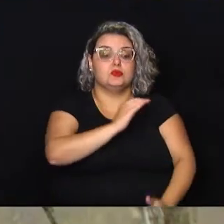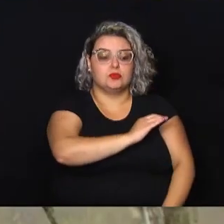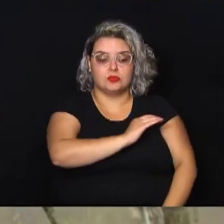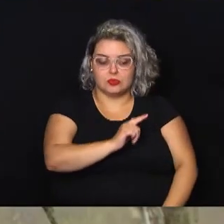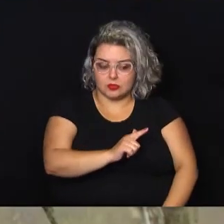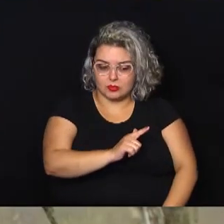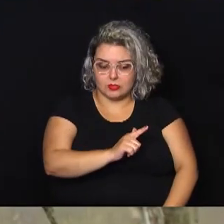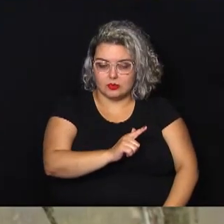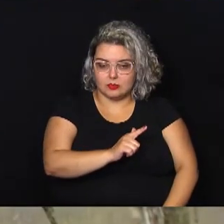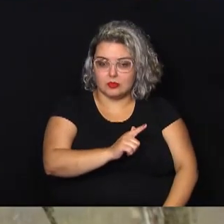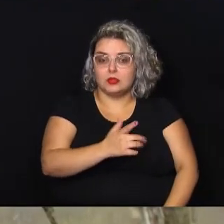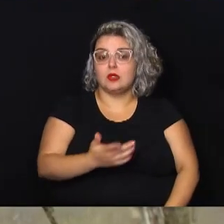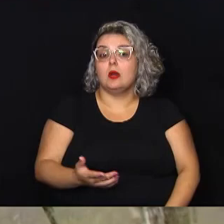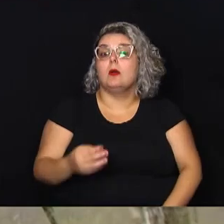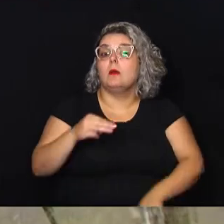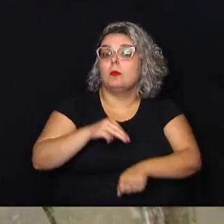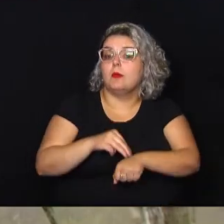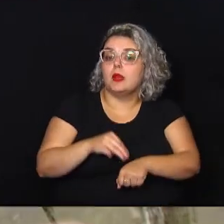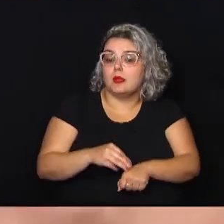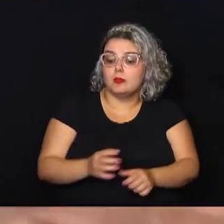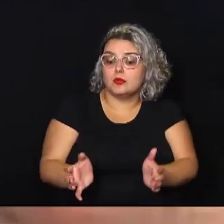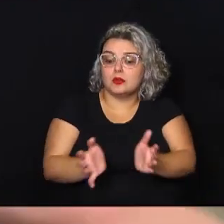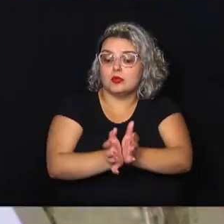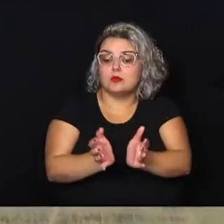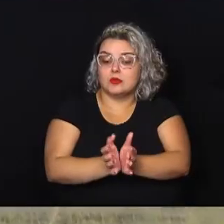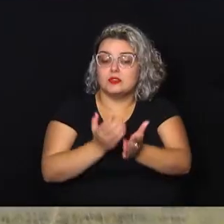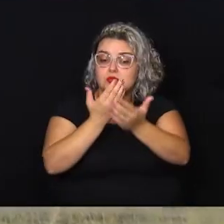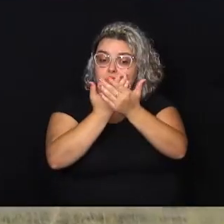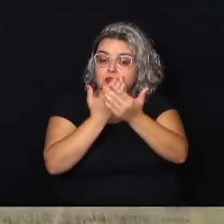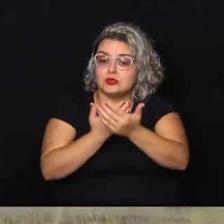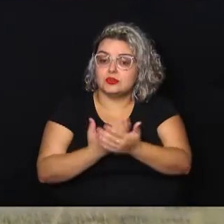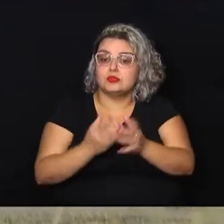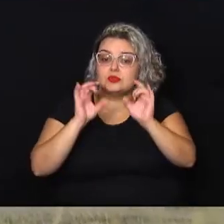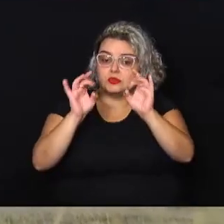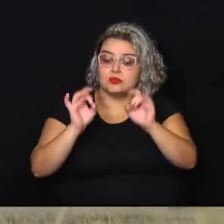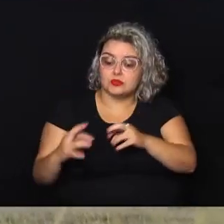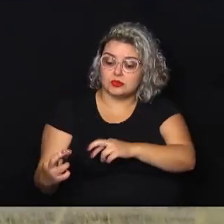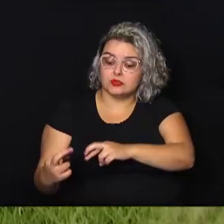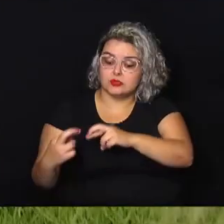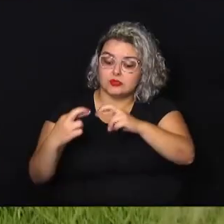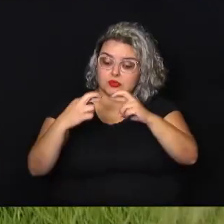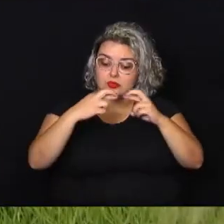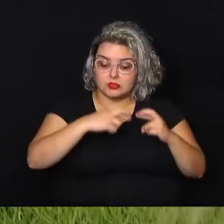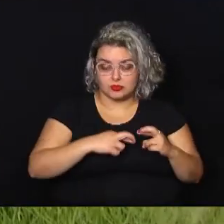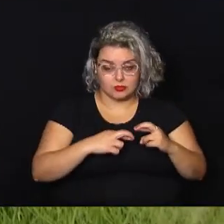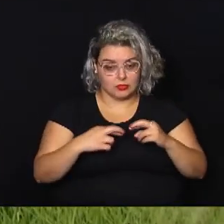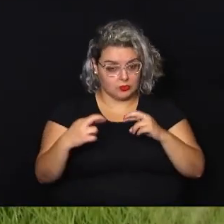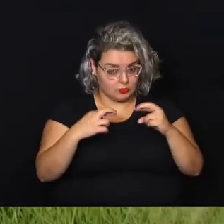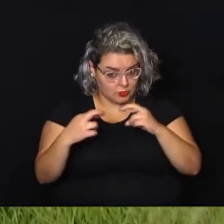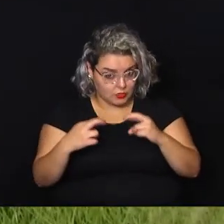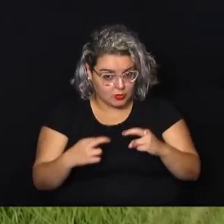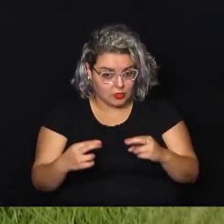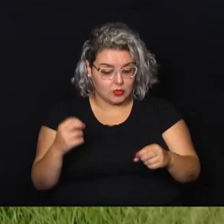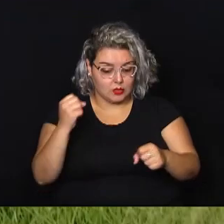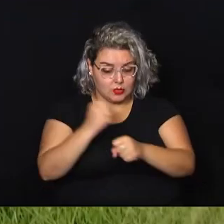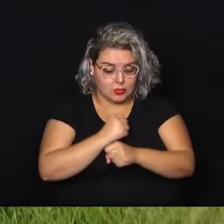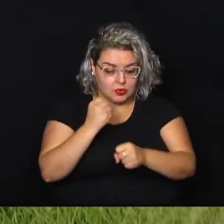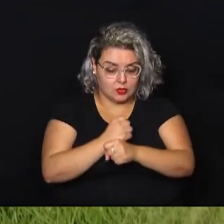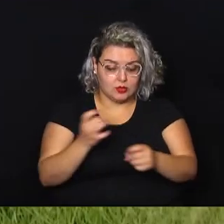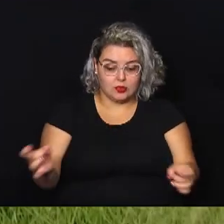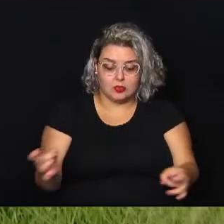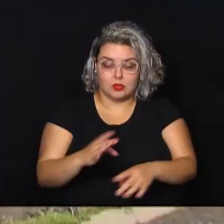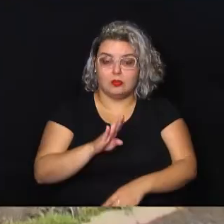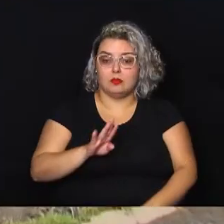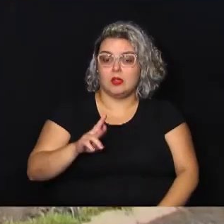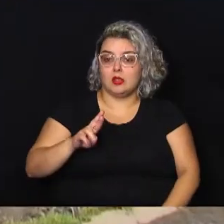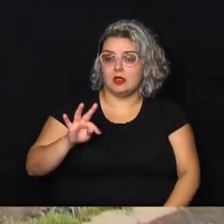Membro da Comissão Especial de Estudos que acompanha e fiscaliza o término das obras do BRT. E membro da Comissão